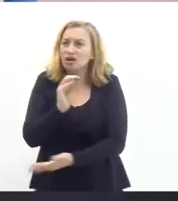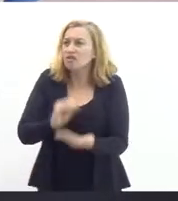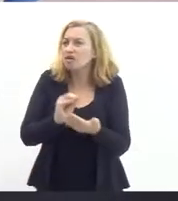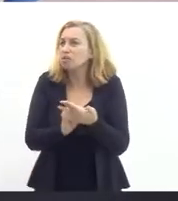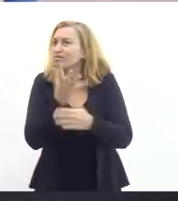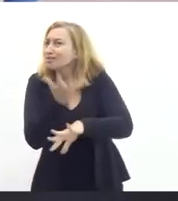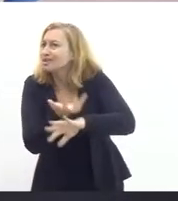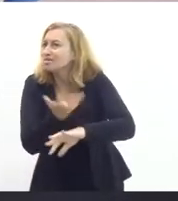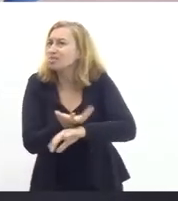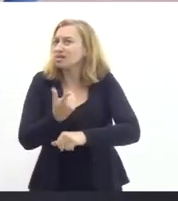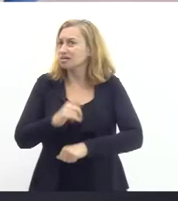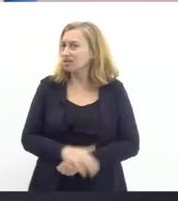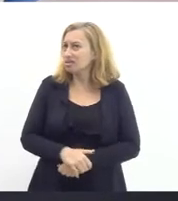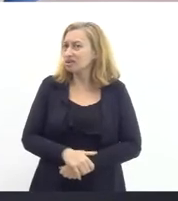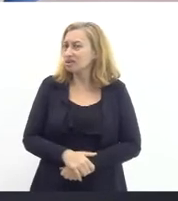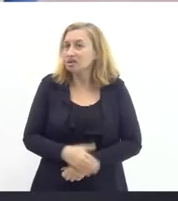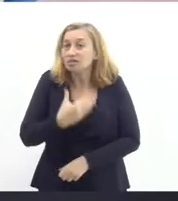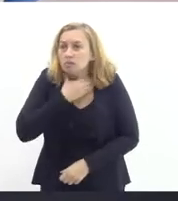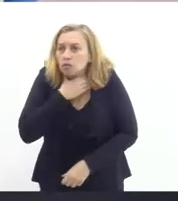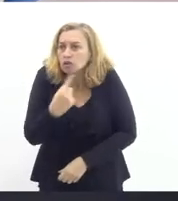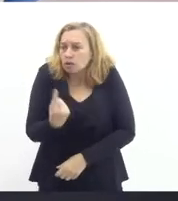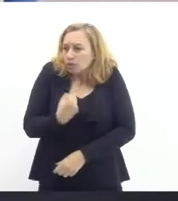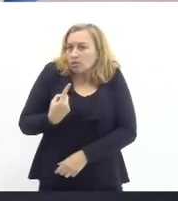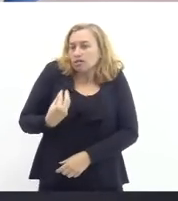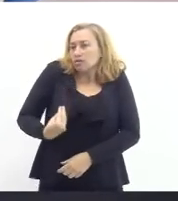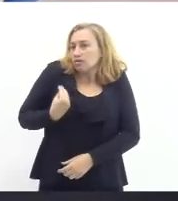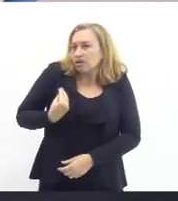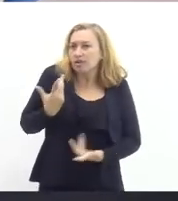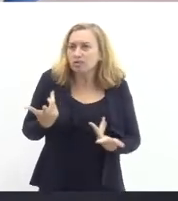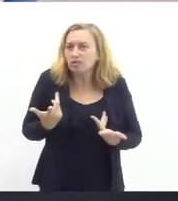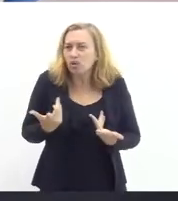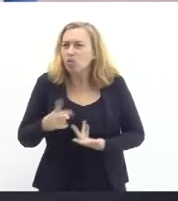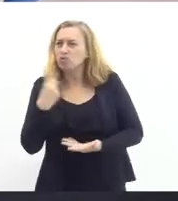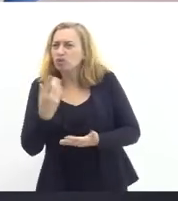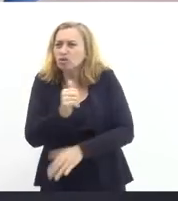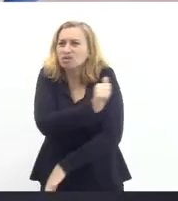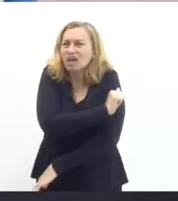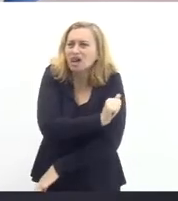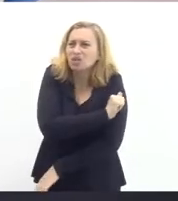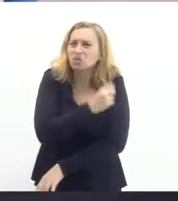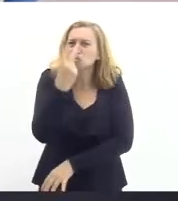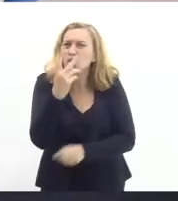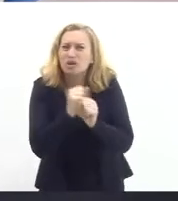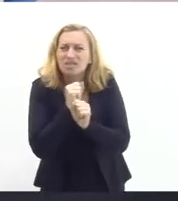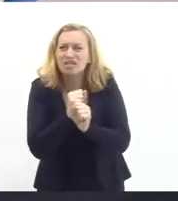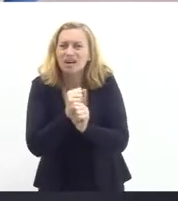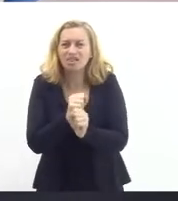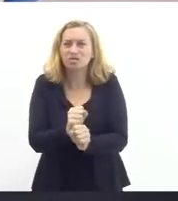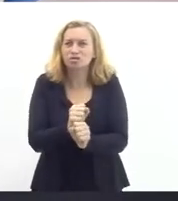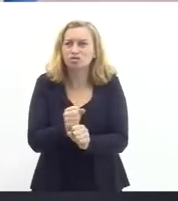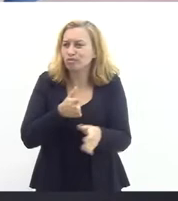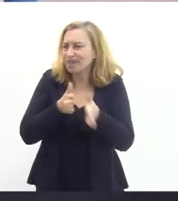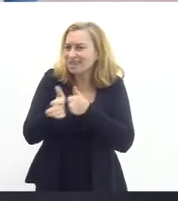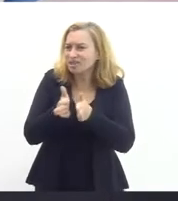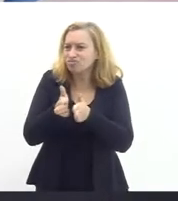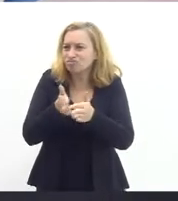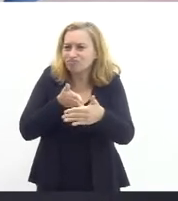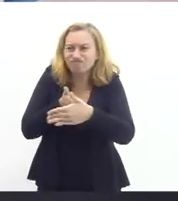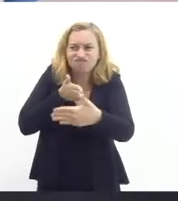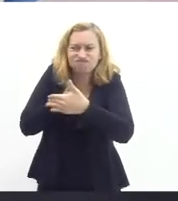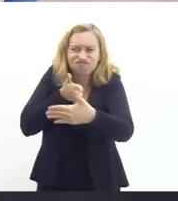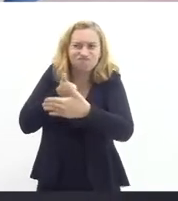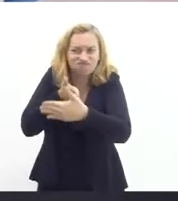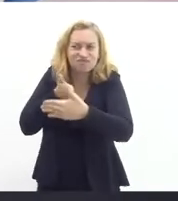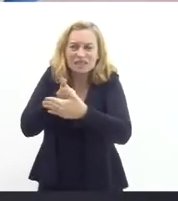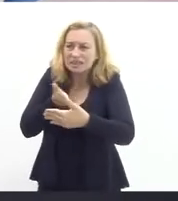do ano letivo. Mas, na crise que a gente enfrenta, quando nossos estudantes ficaram praticamente dois anos sem conseguir ter acesso ao